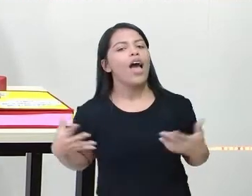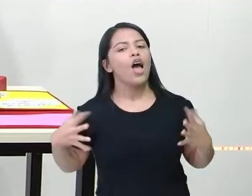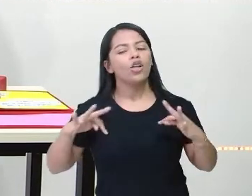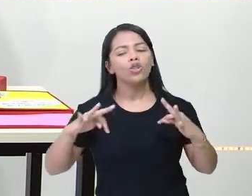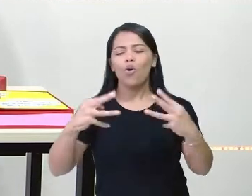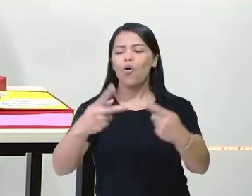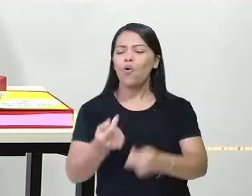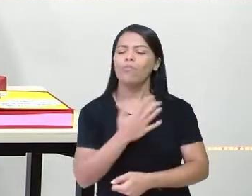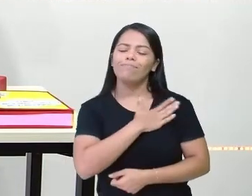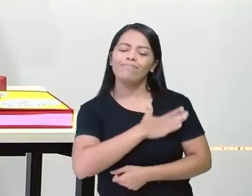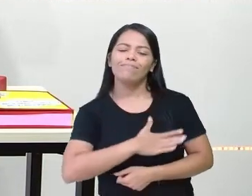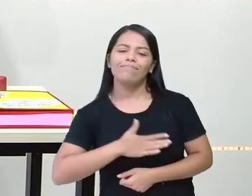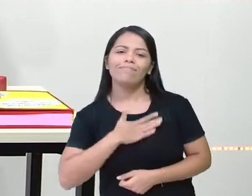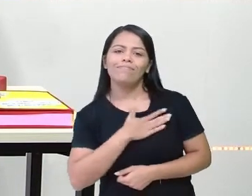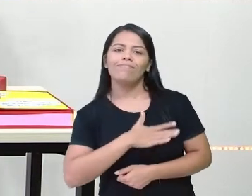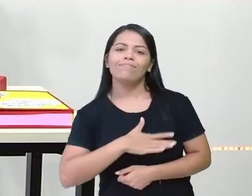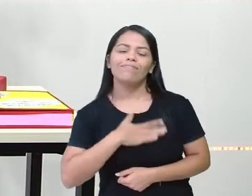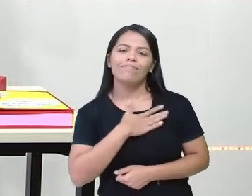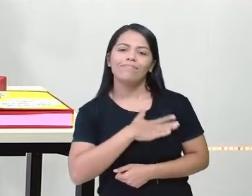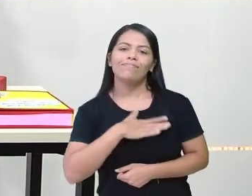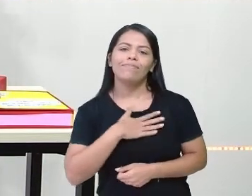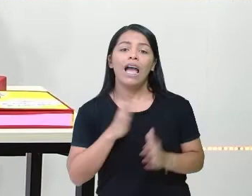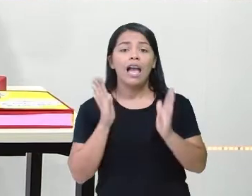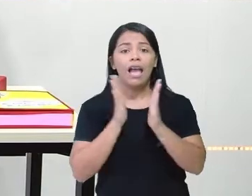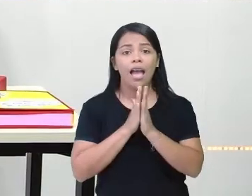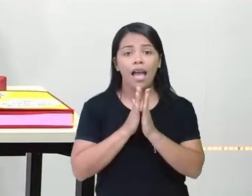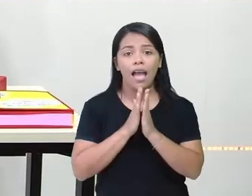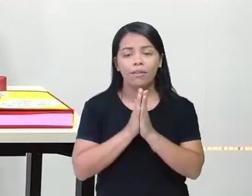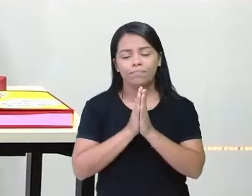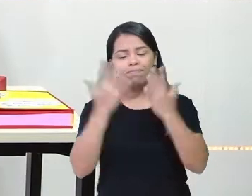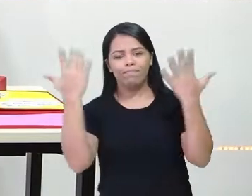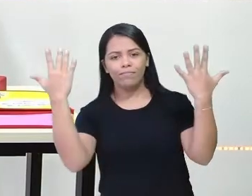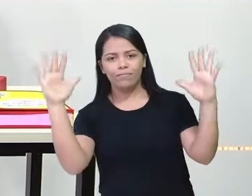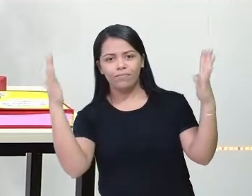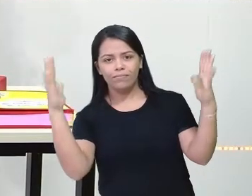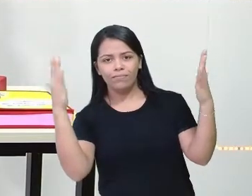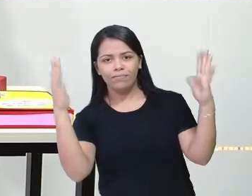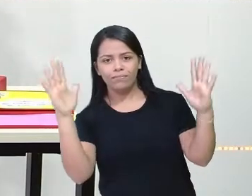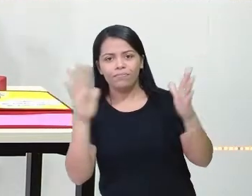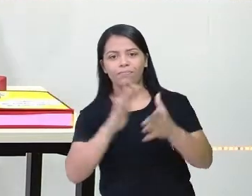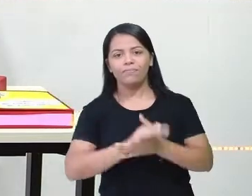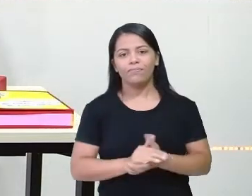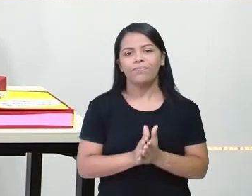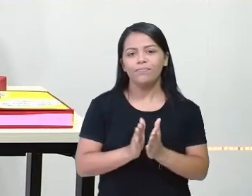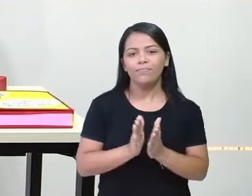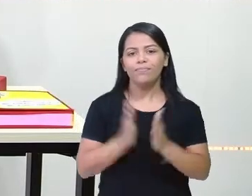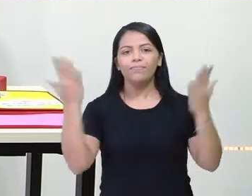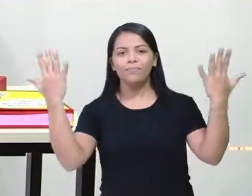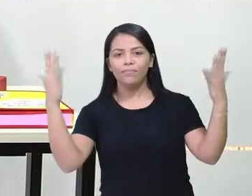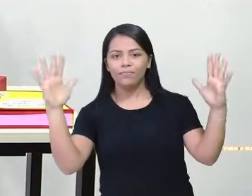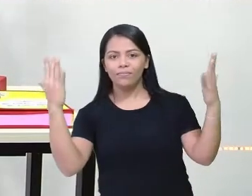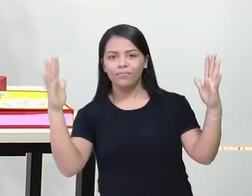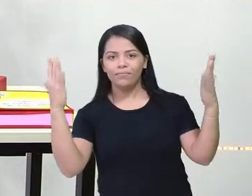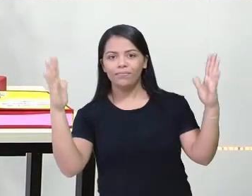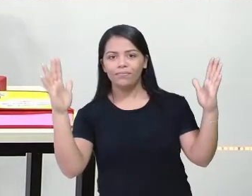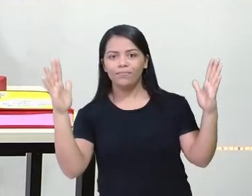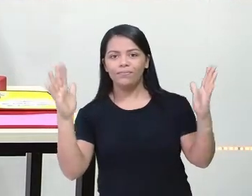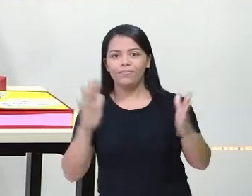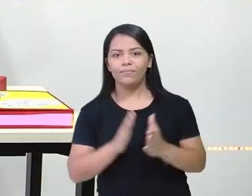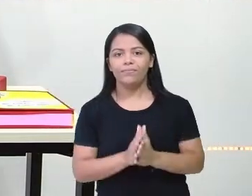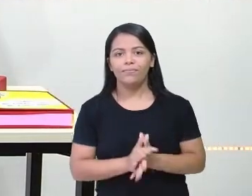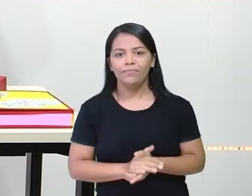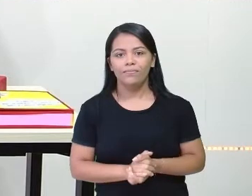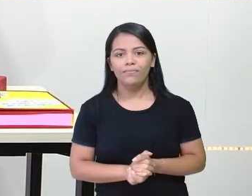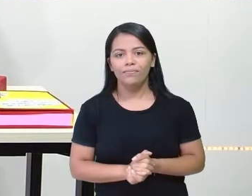vai gostar. E, e, e, e, tralala. E, e, e, tralala. E, e, tralala.